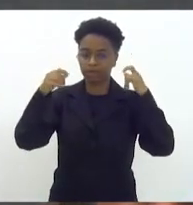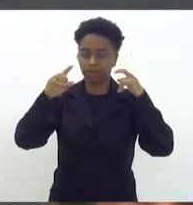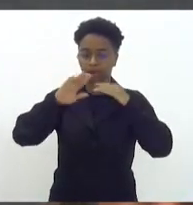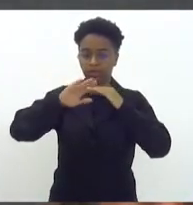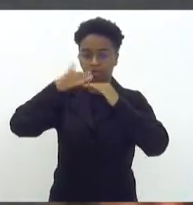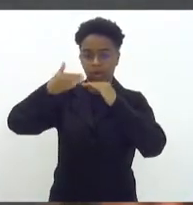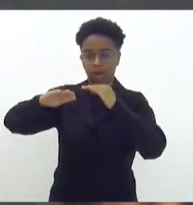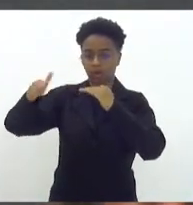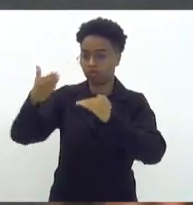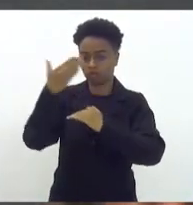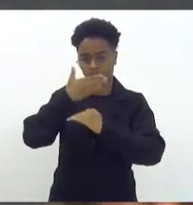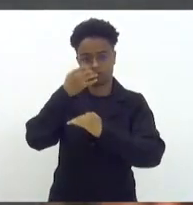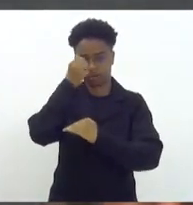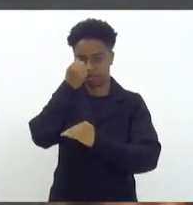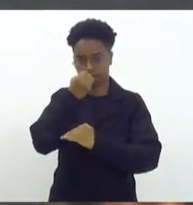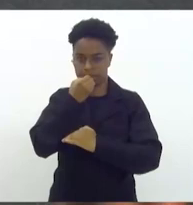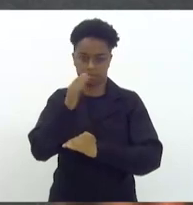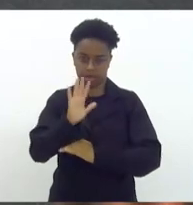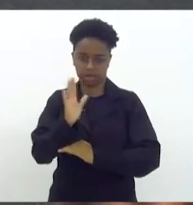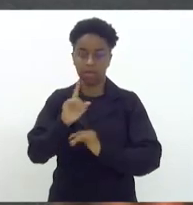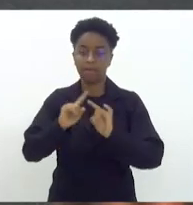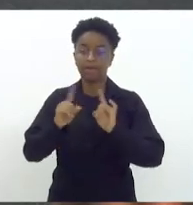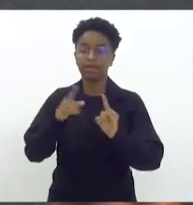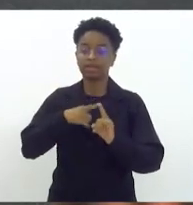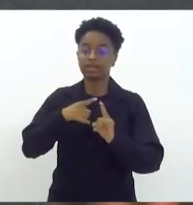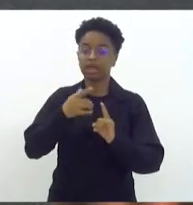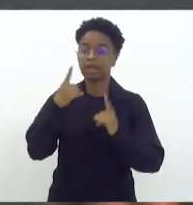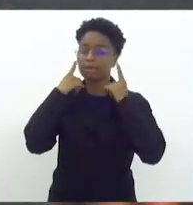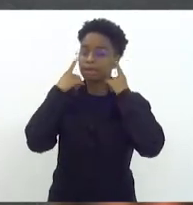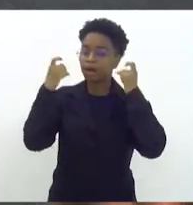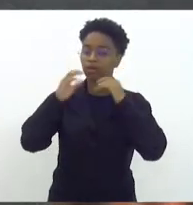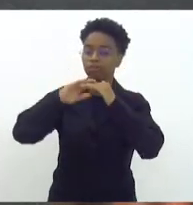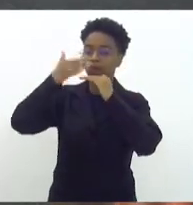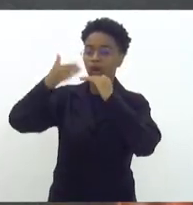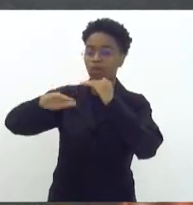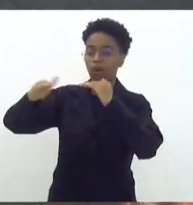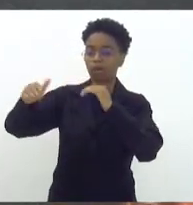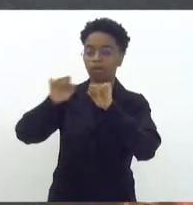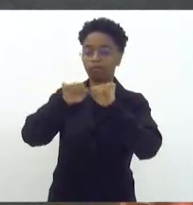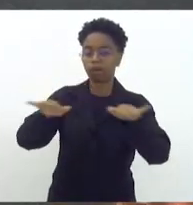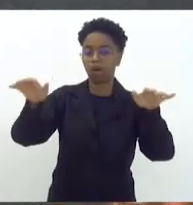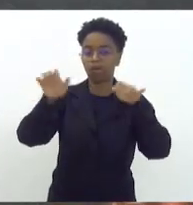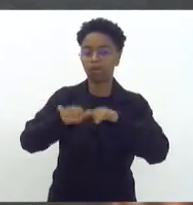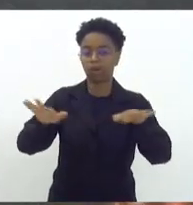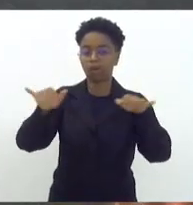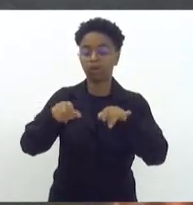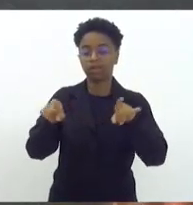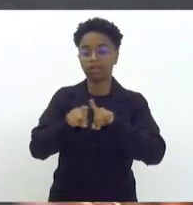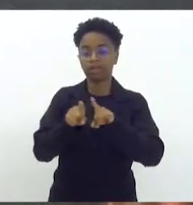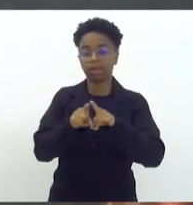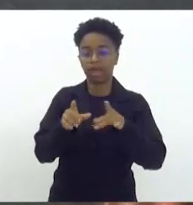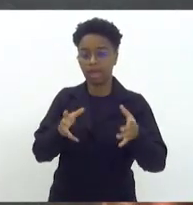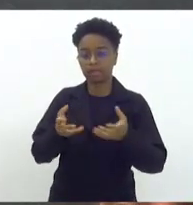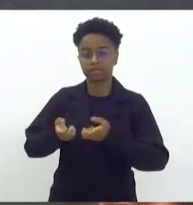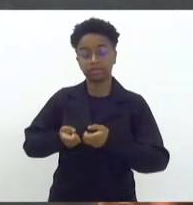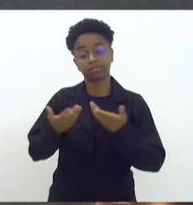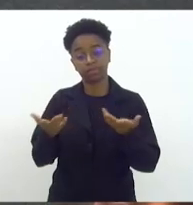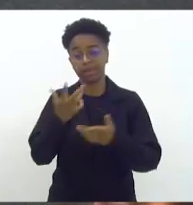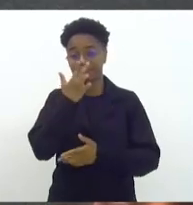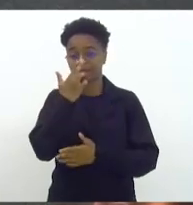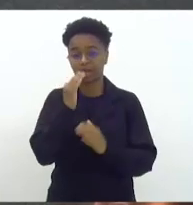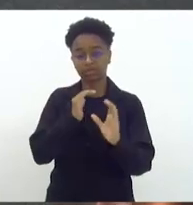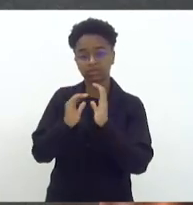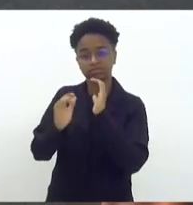eles não veem bem, mas eles emitem ondas e recebem. E parece que isso se comunica com